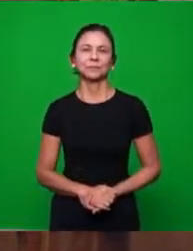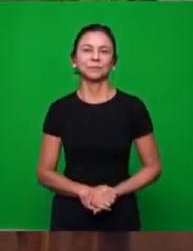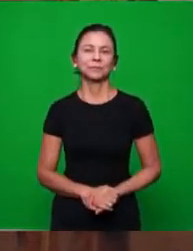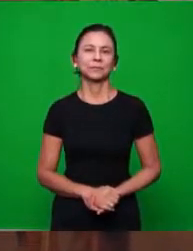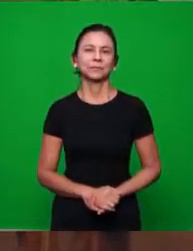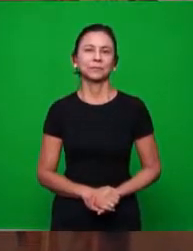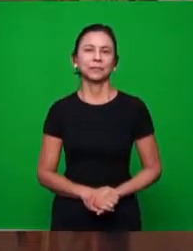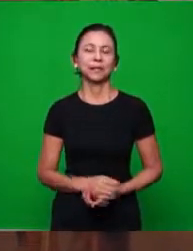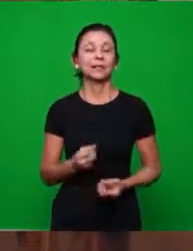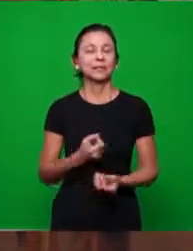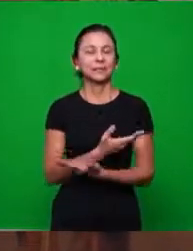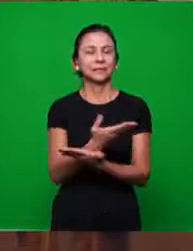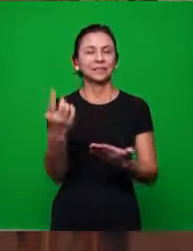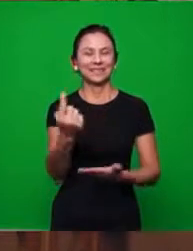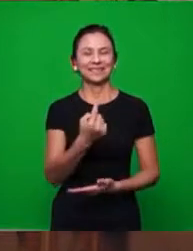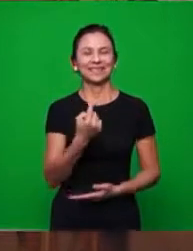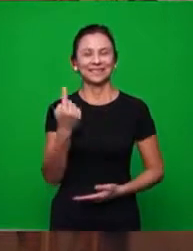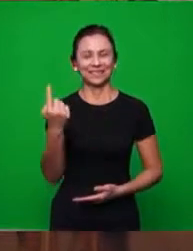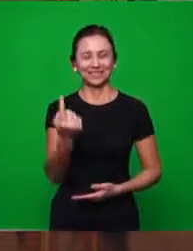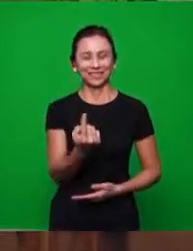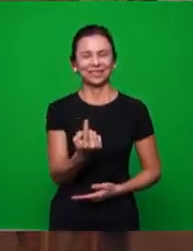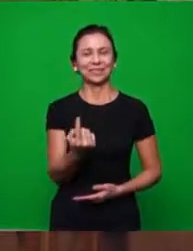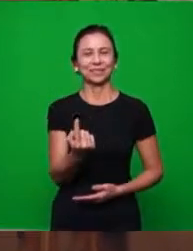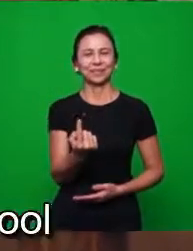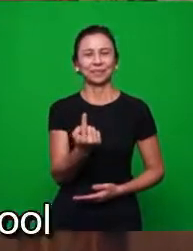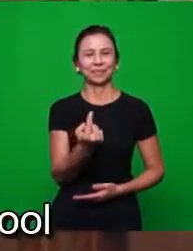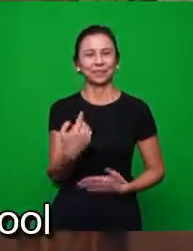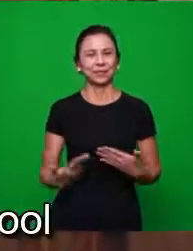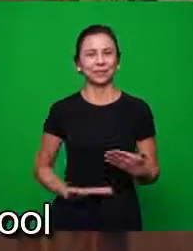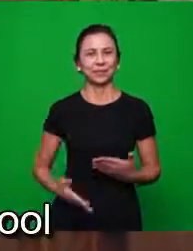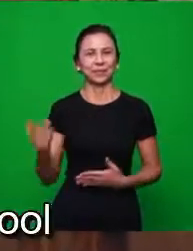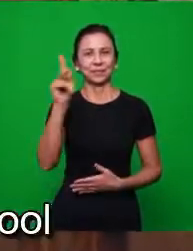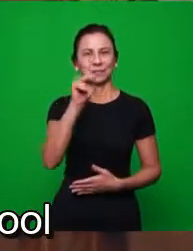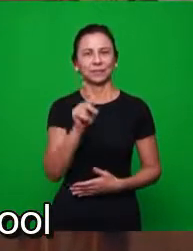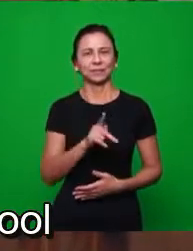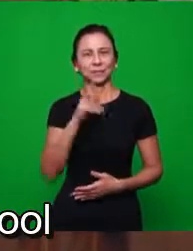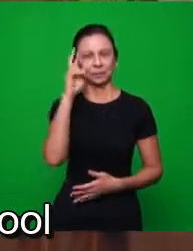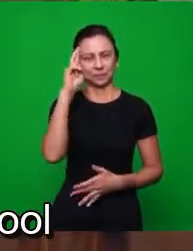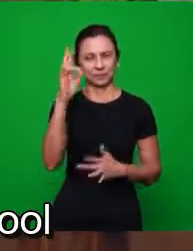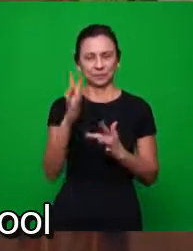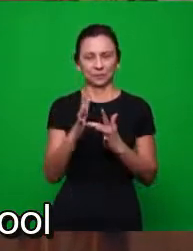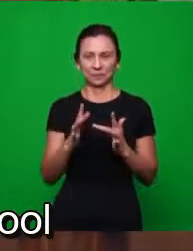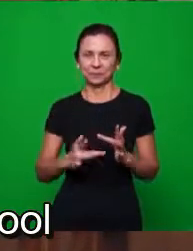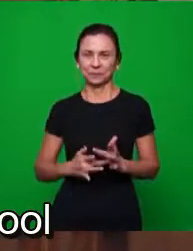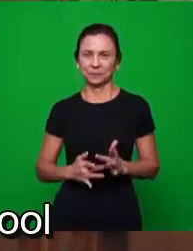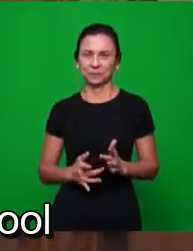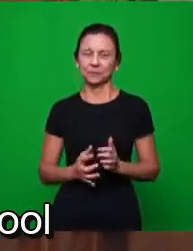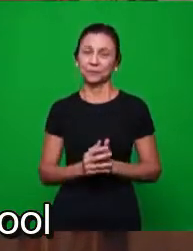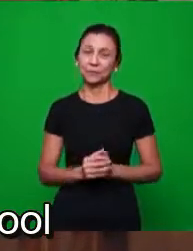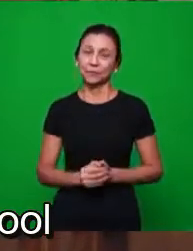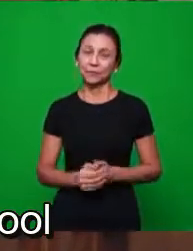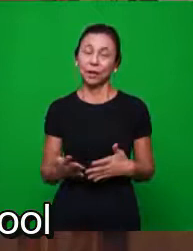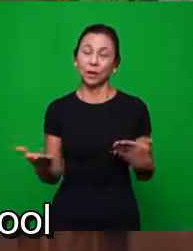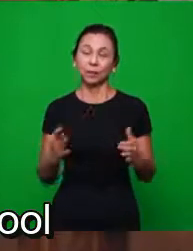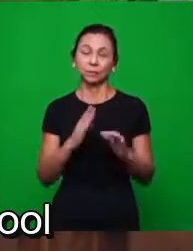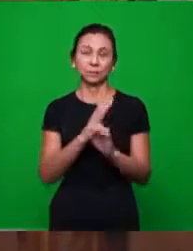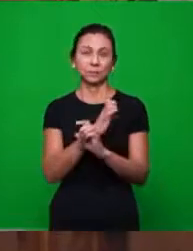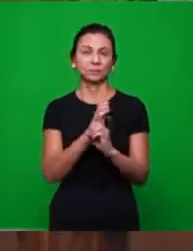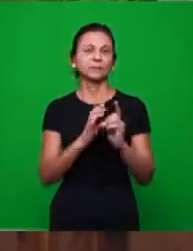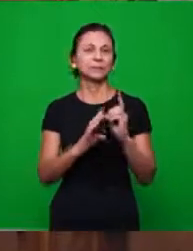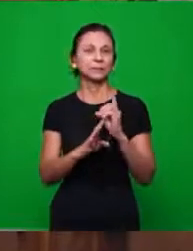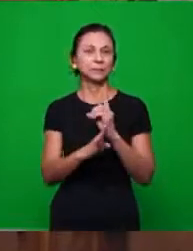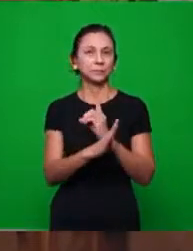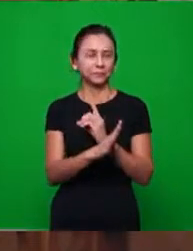Queremos saudar a todos os nossos irmãos com a paz do Senhor. A nossa escola bíblica